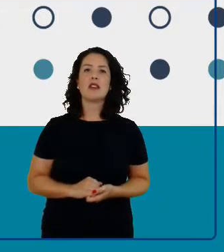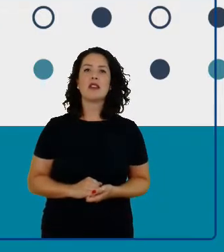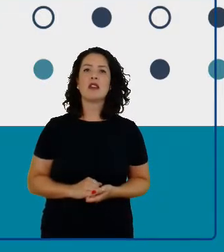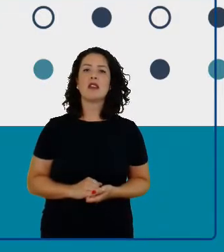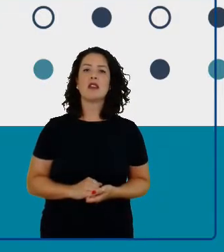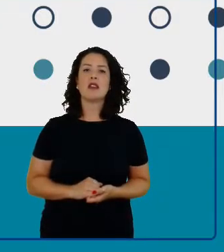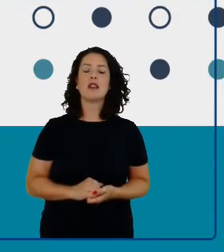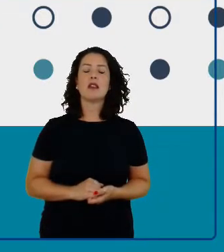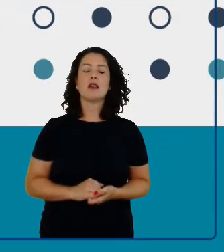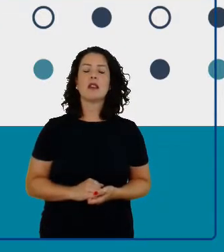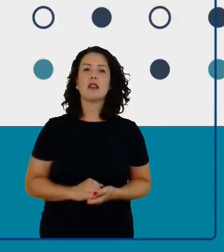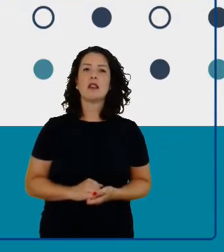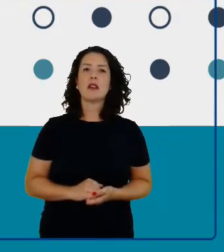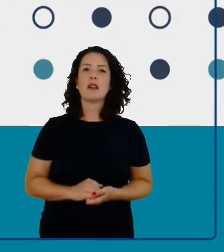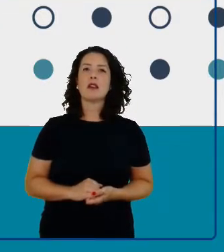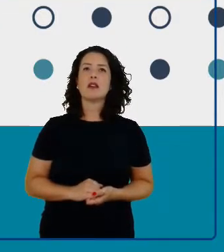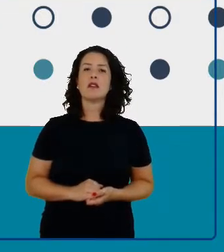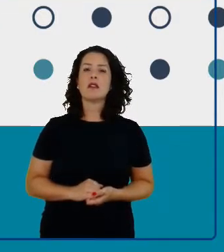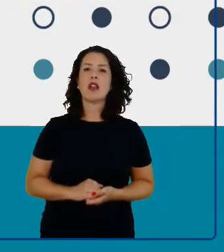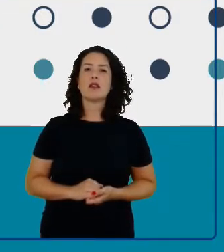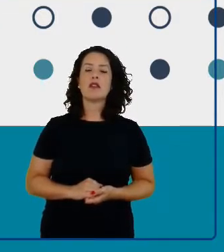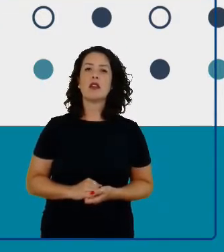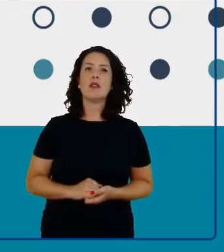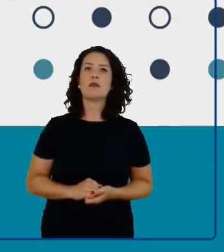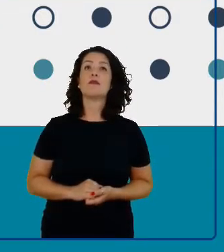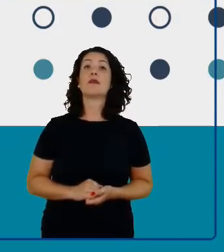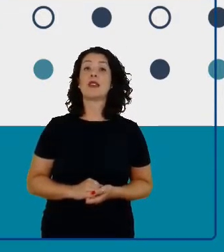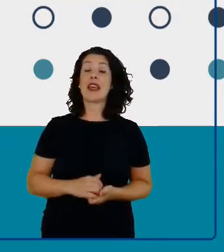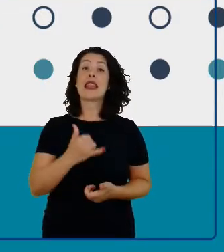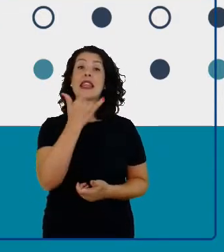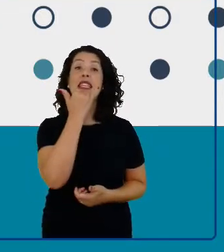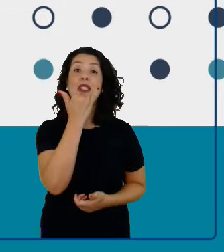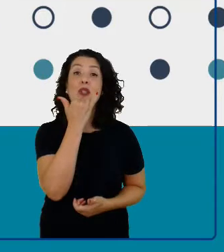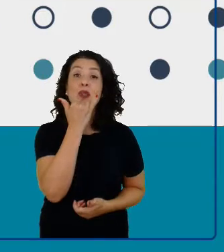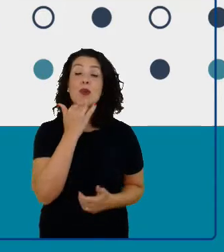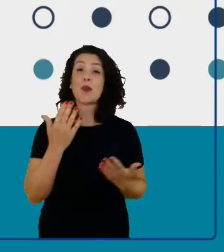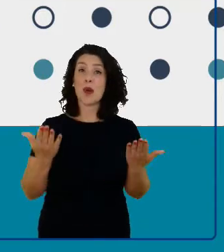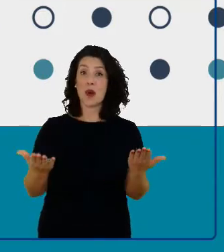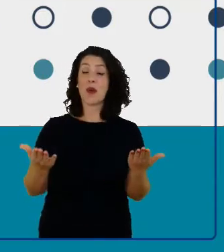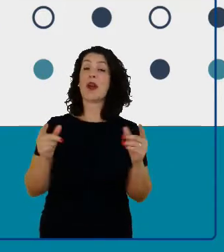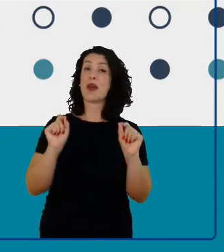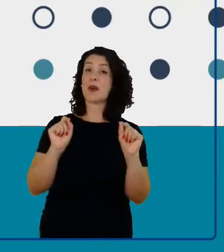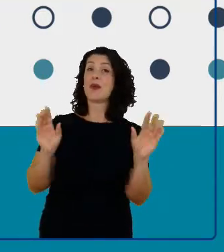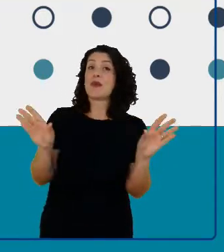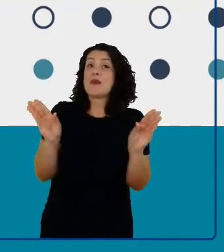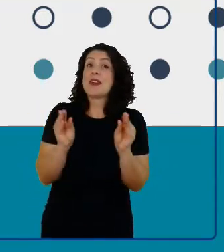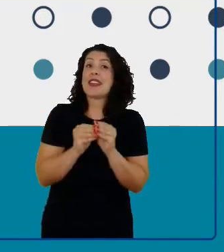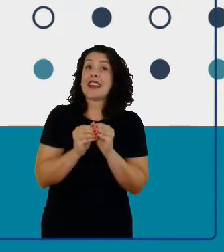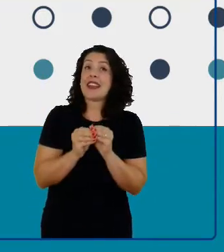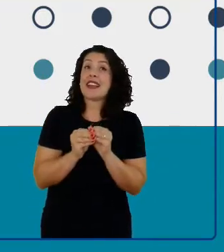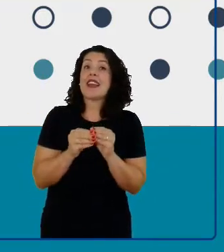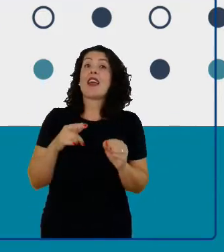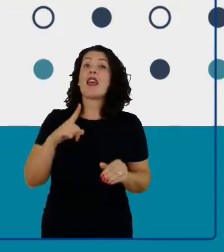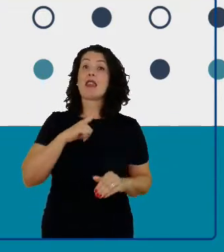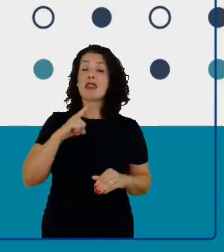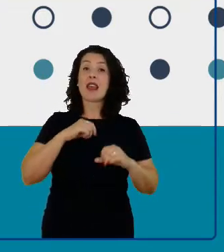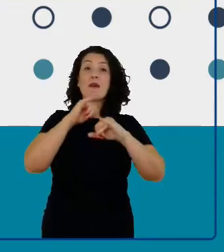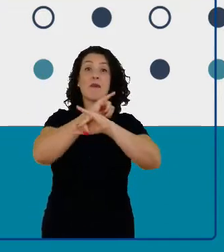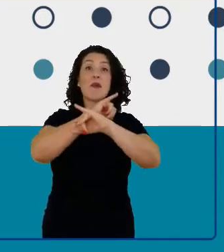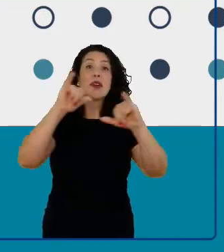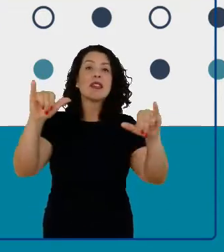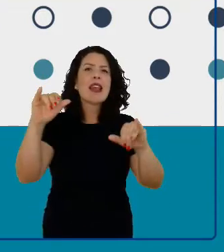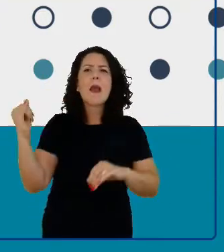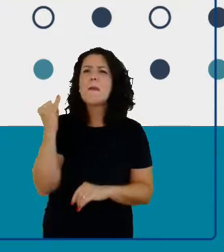Desculpa, Ana Paula. O ponto final é escrever uma boa notícia importante, mais importante.